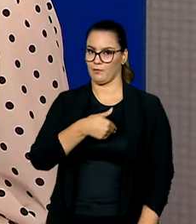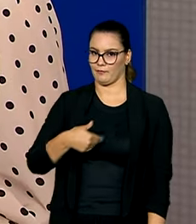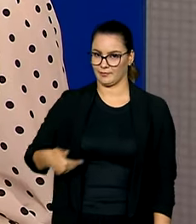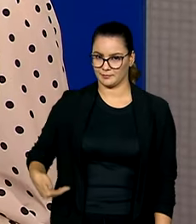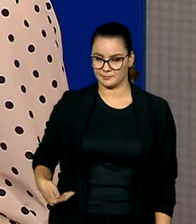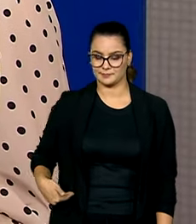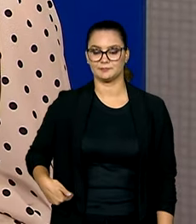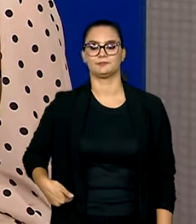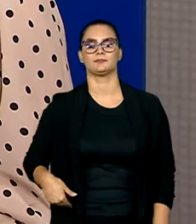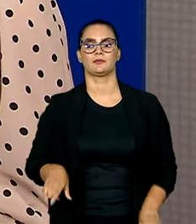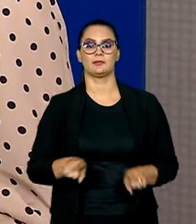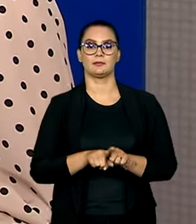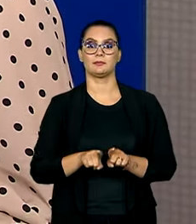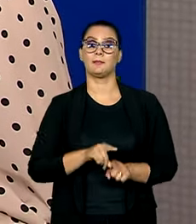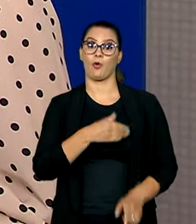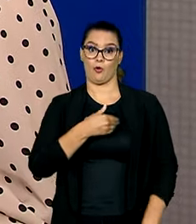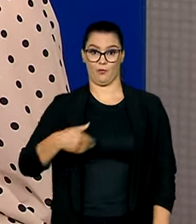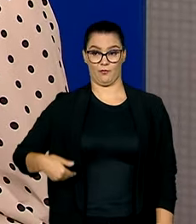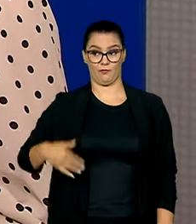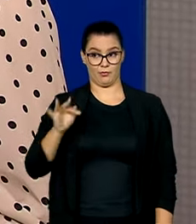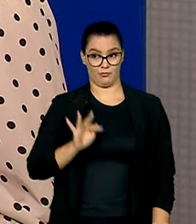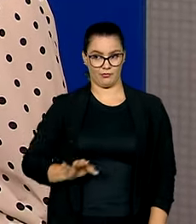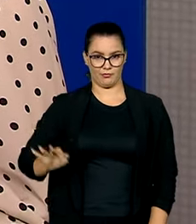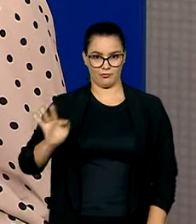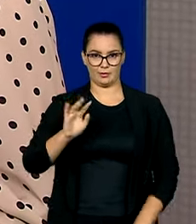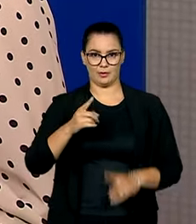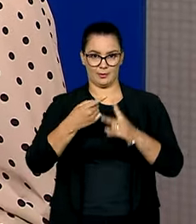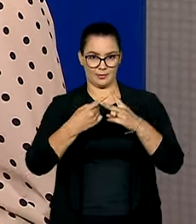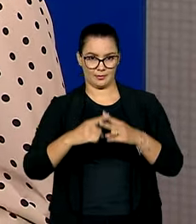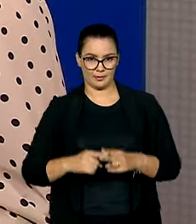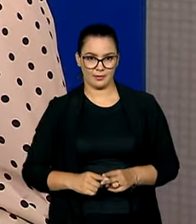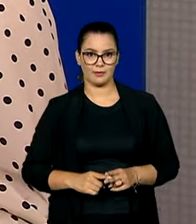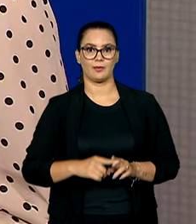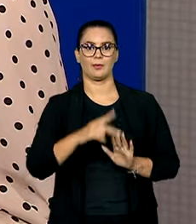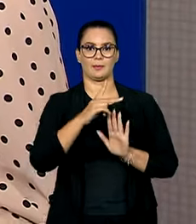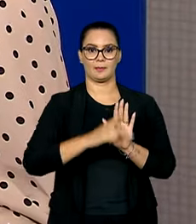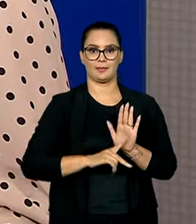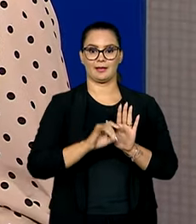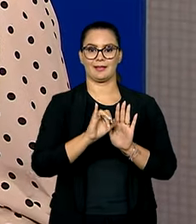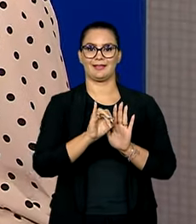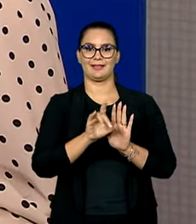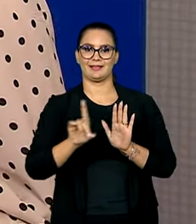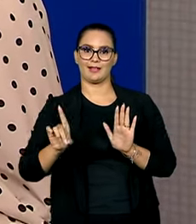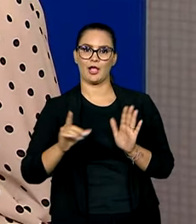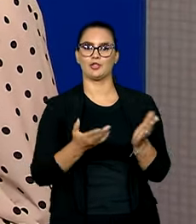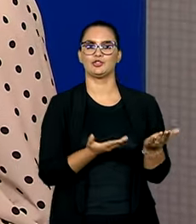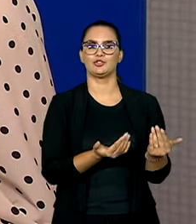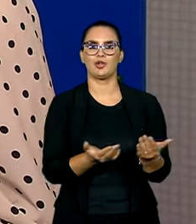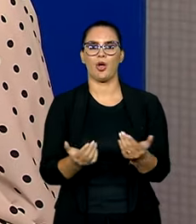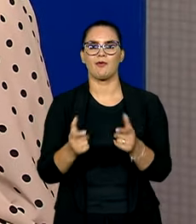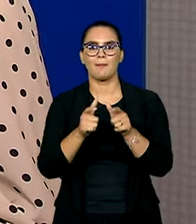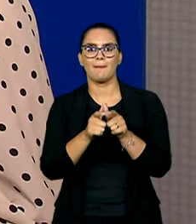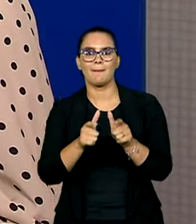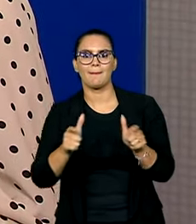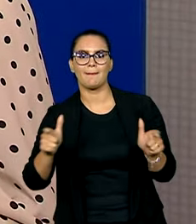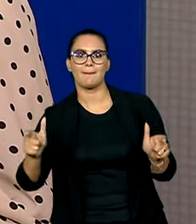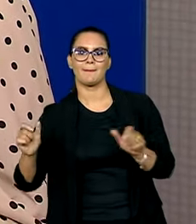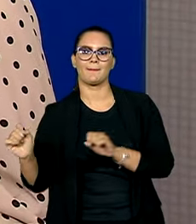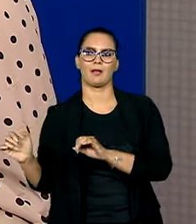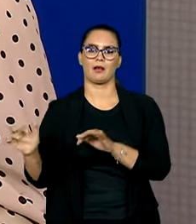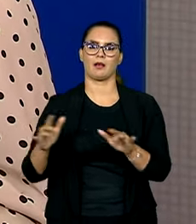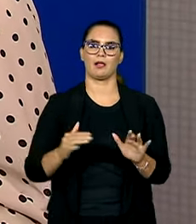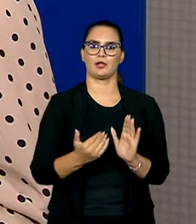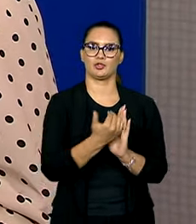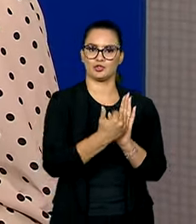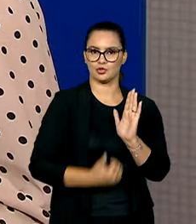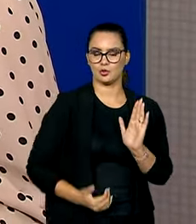disso, o governo federal também pretende reformular o programa ID Jovem para ampliar o acesso a descontos em